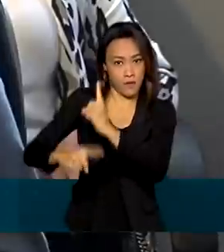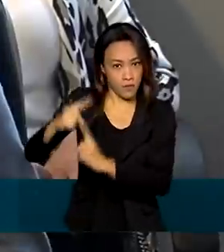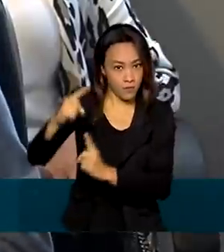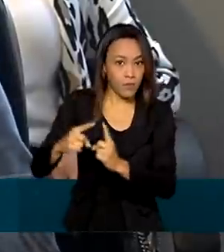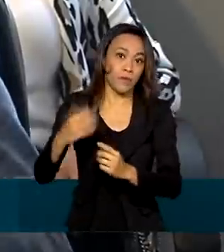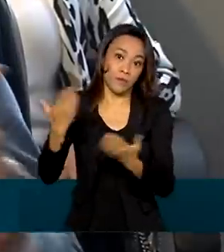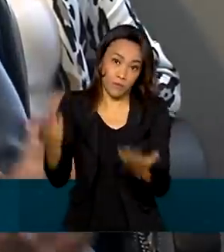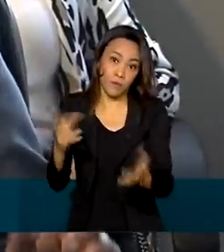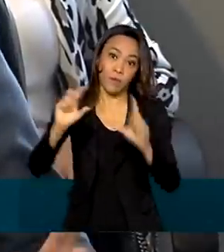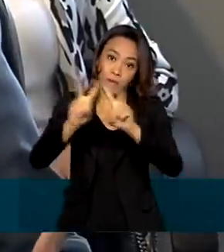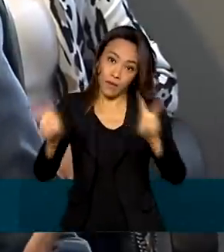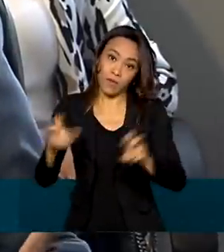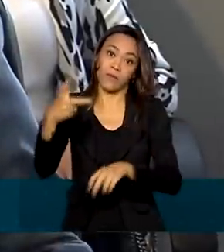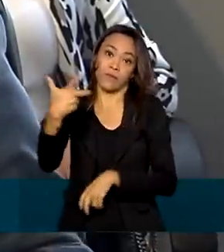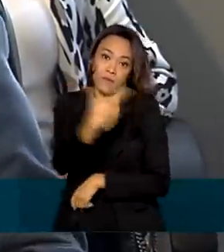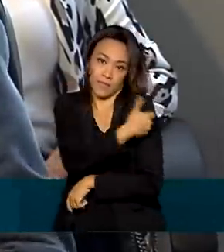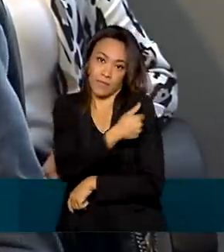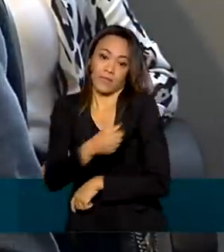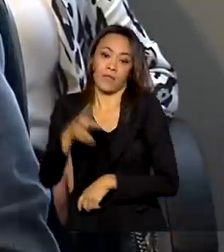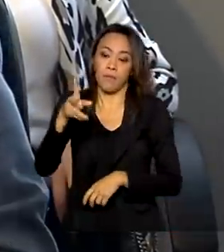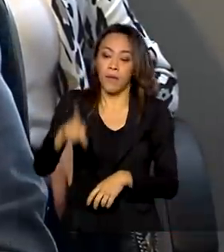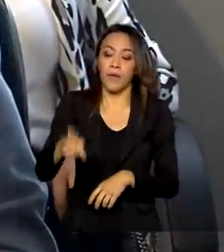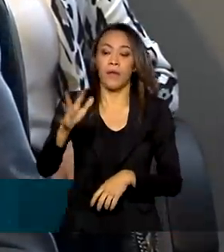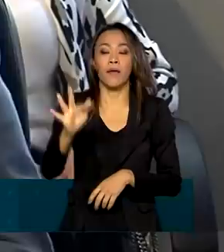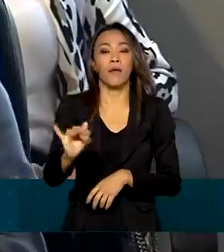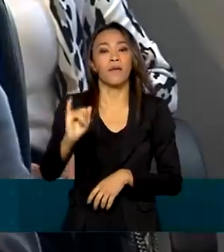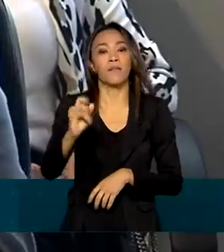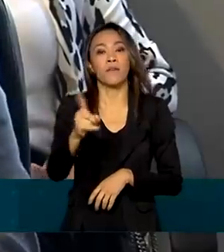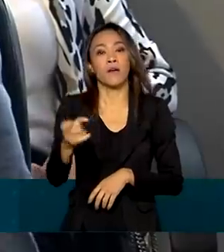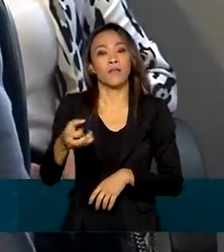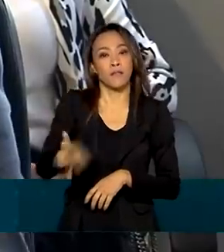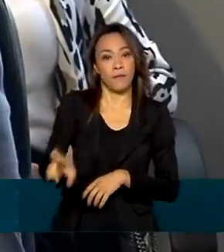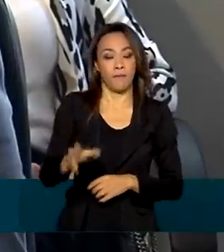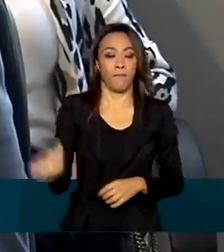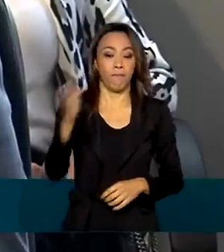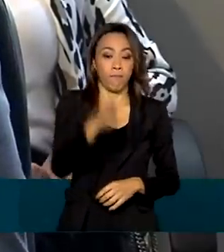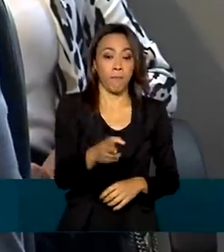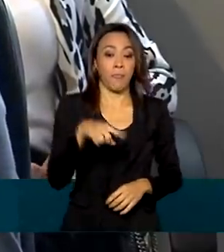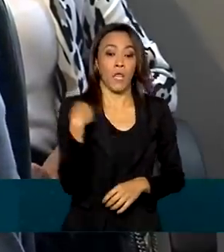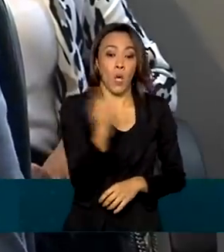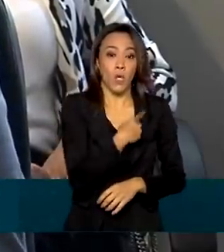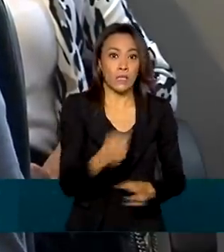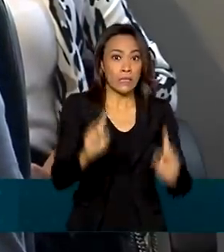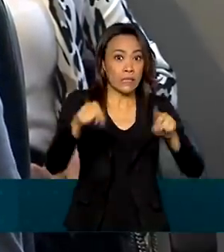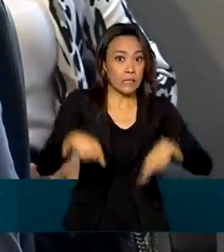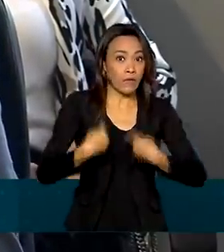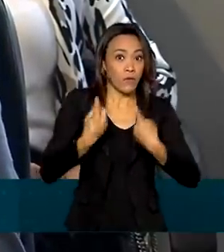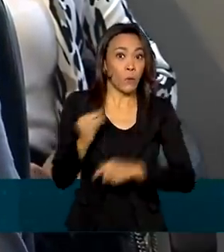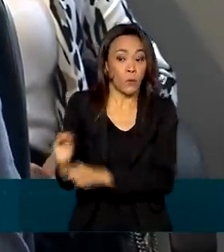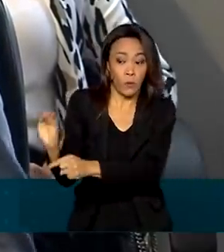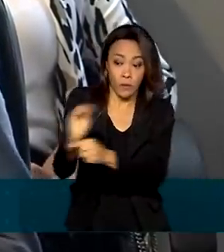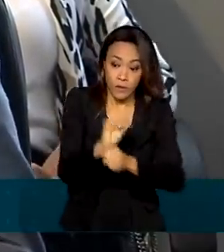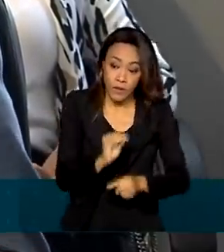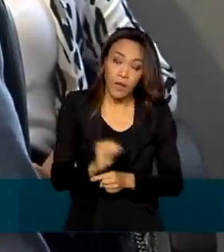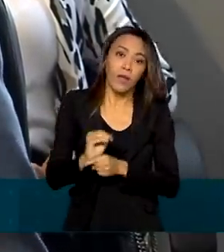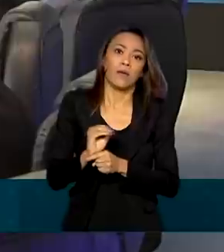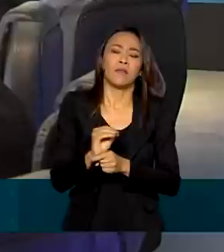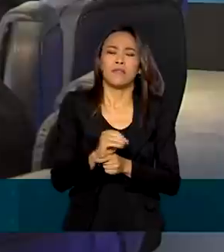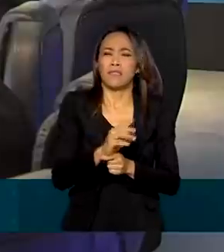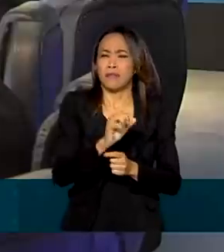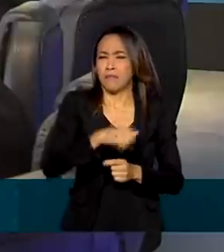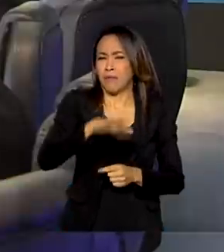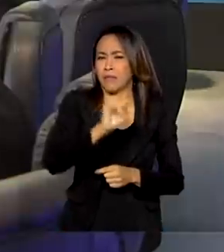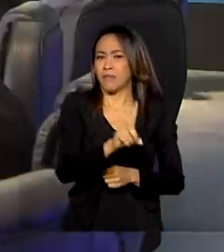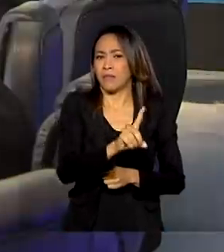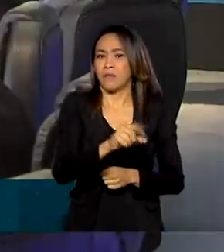Pfizer. Temos um grande desafio, cuidar de 220 milhões de brasileiros.